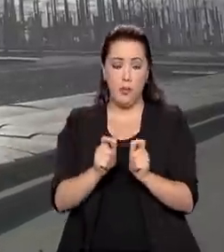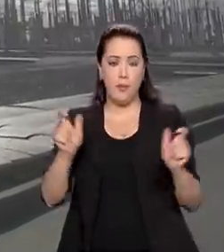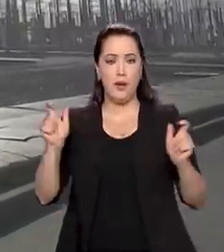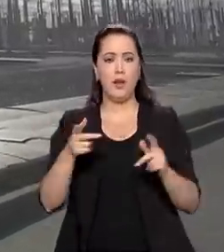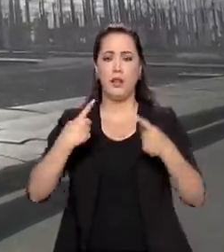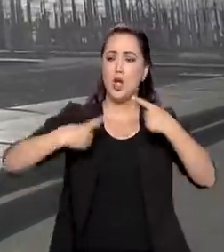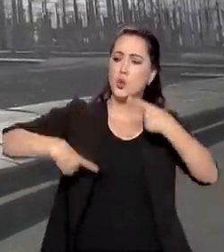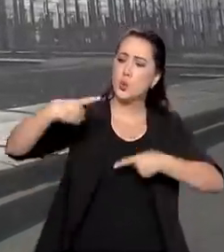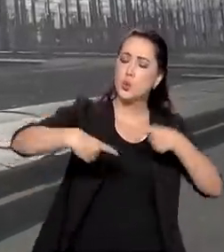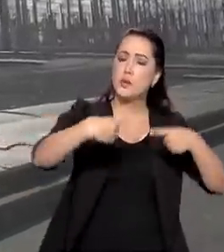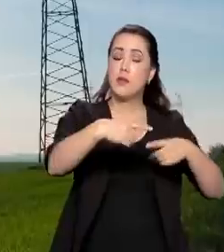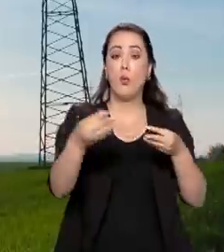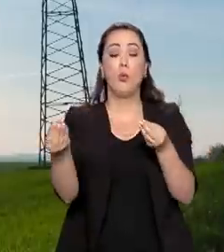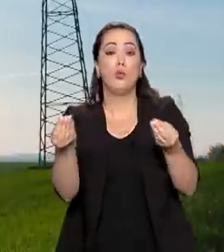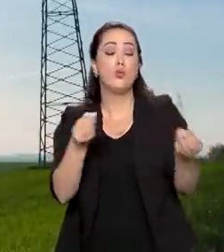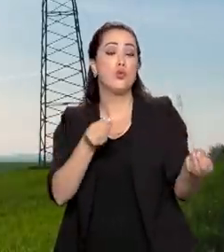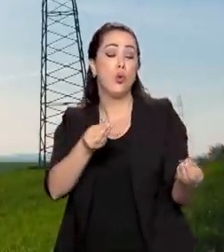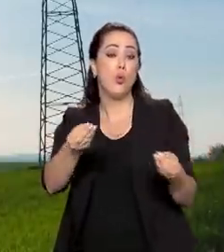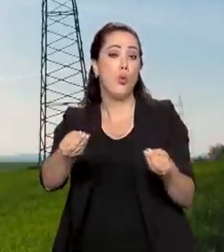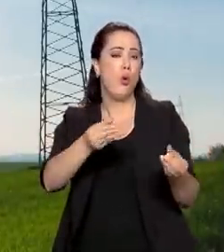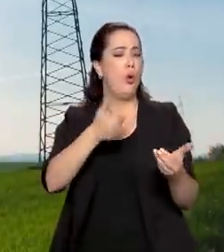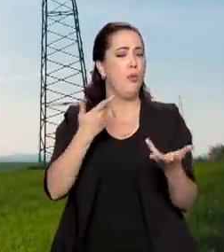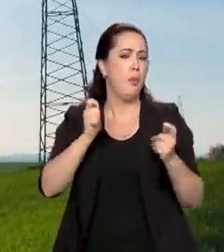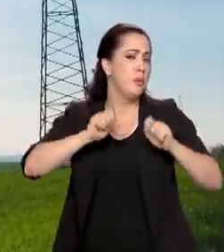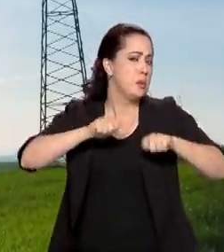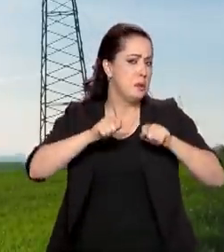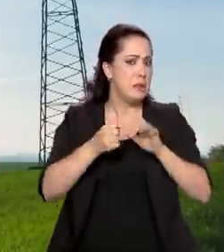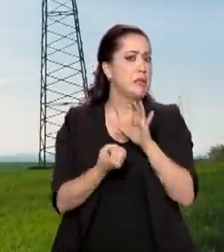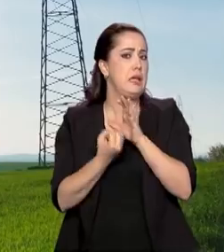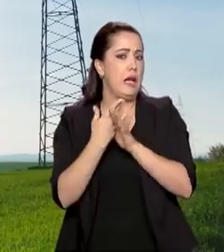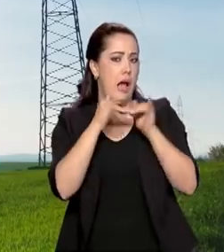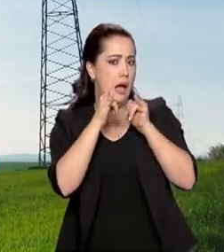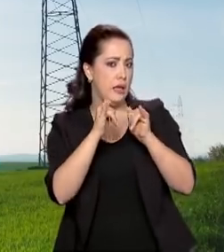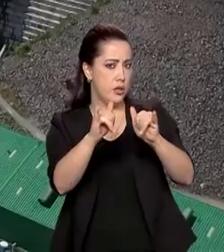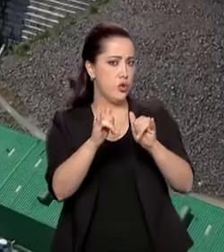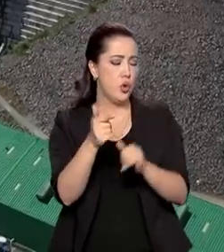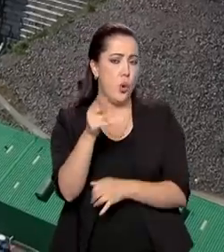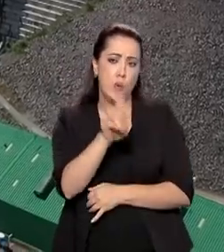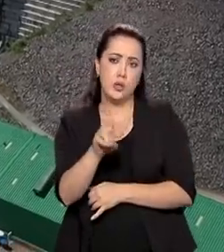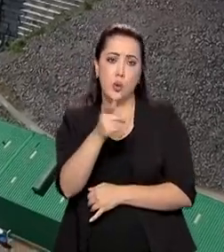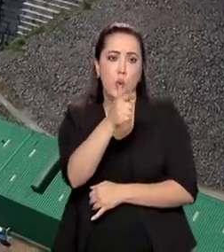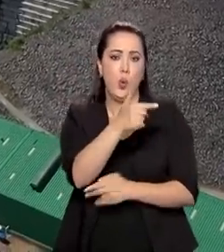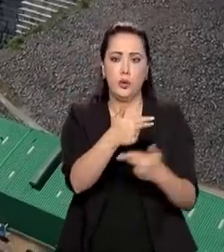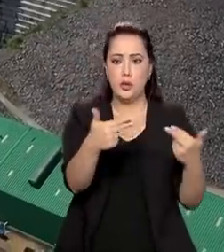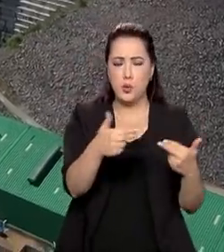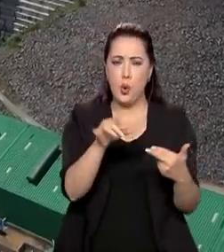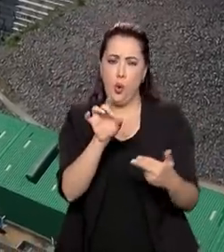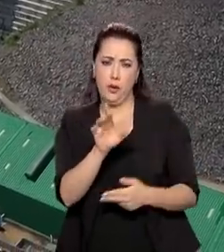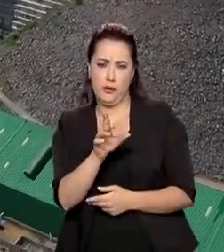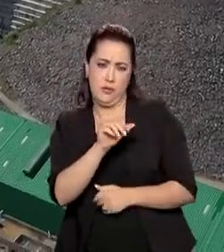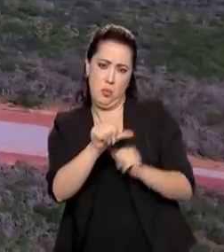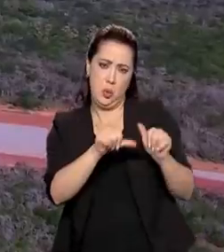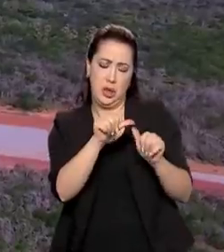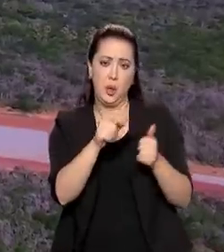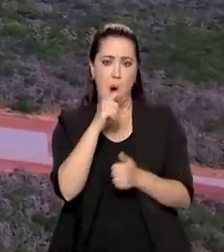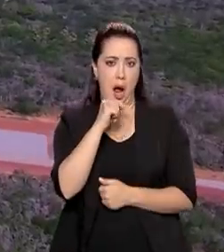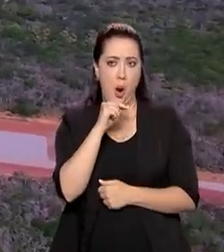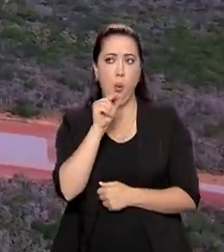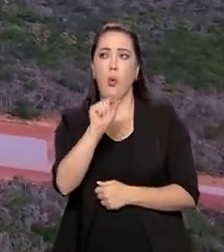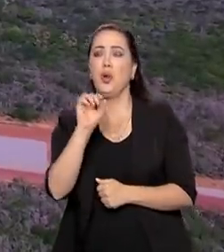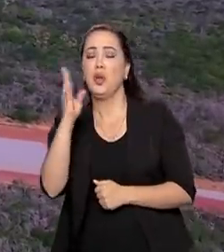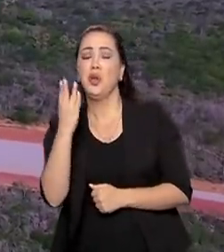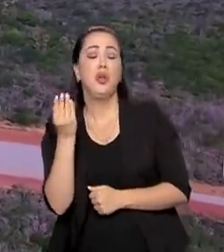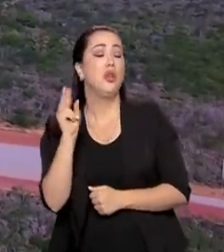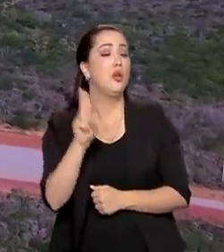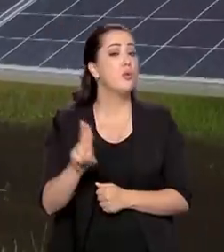-se a discussão sobre formas alternativas de geração de energia elétrica para além da fonte hidráulica. E elas